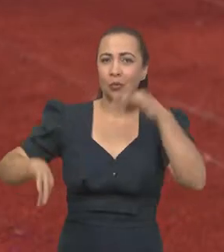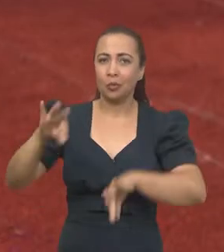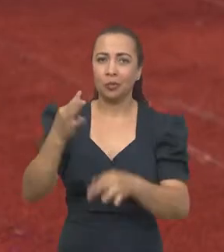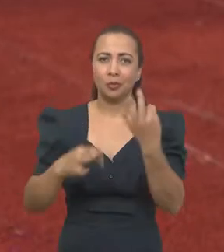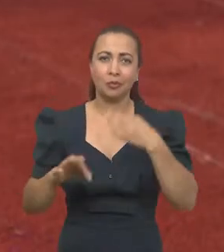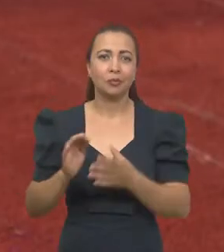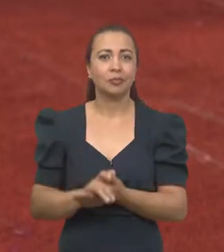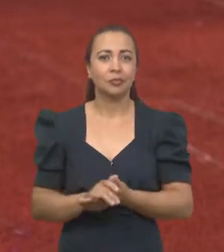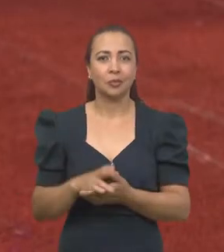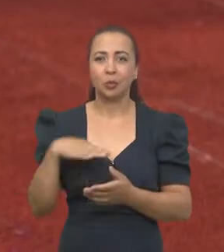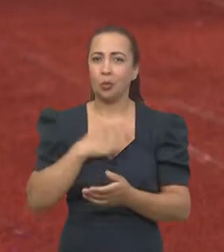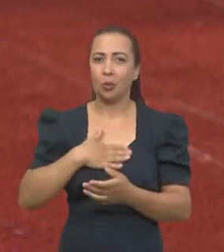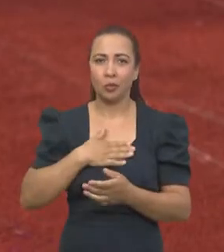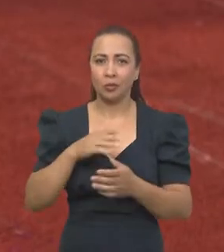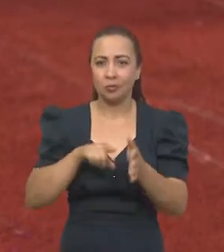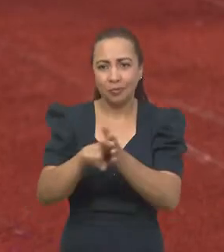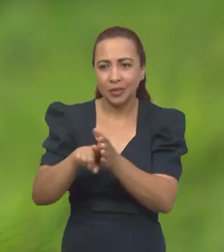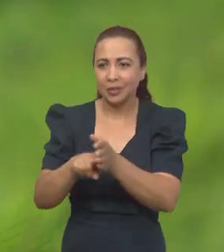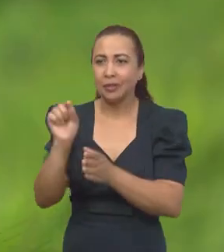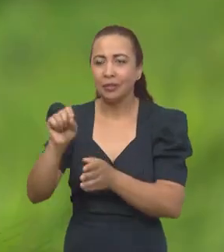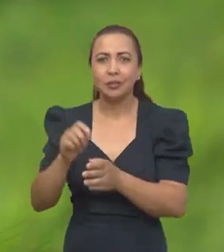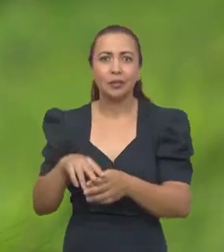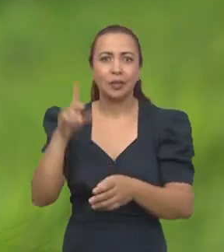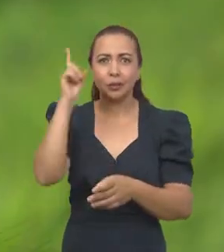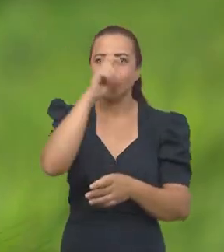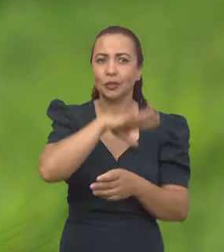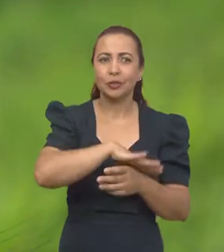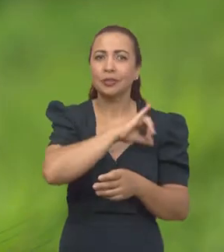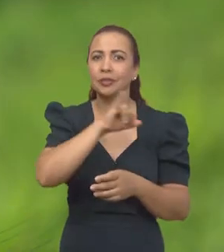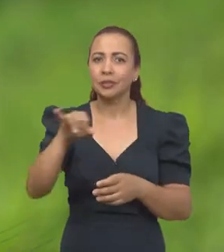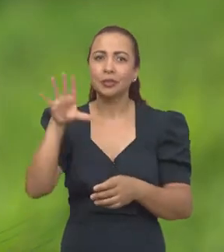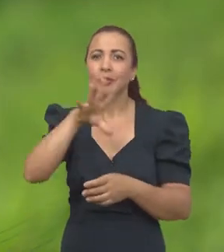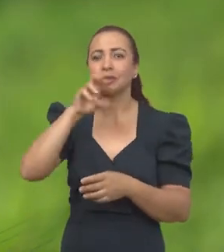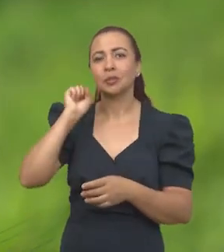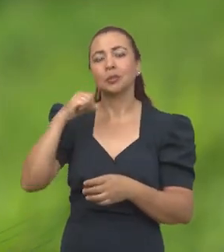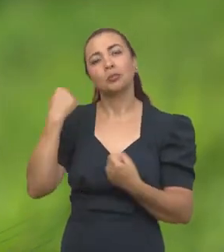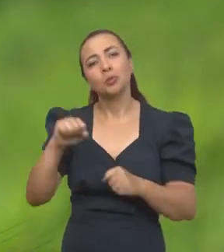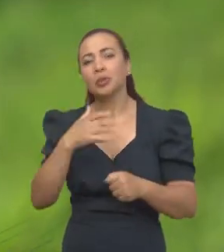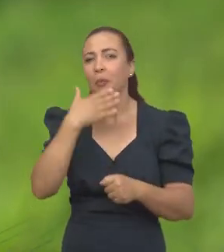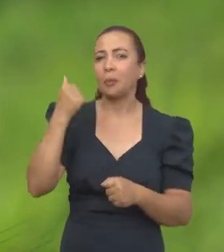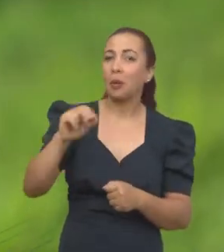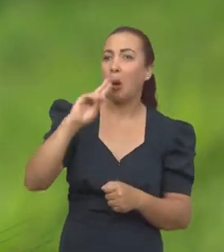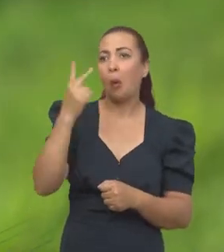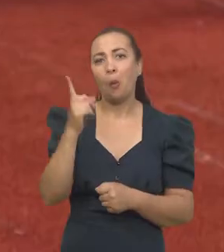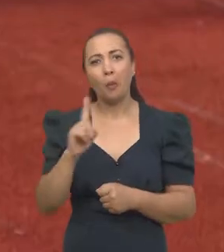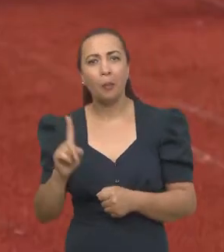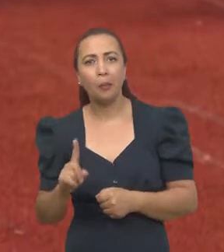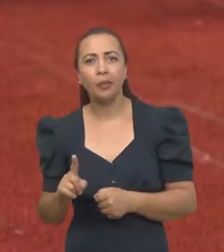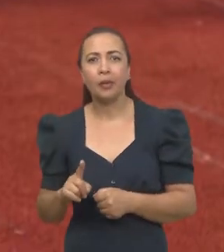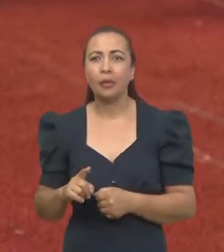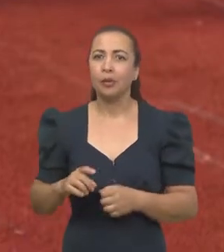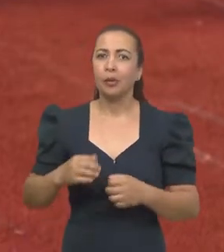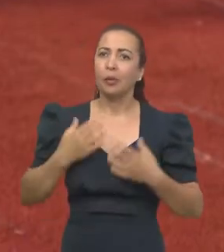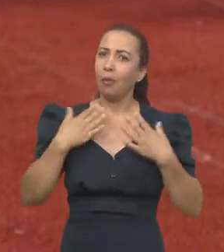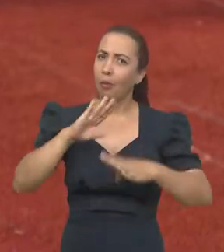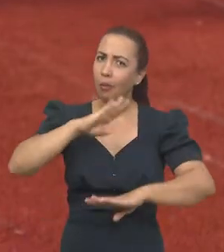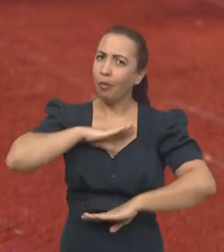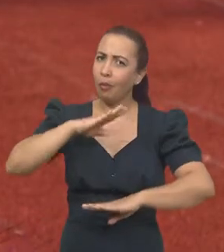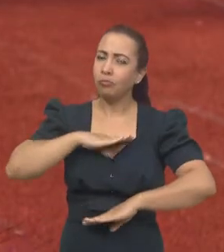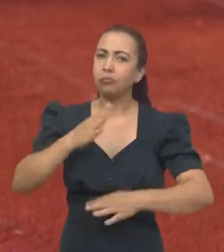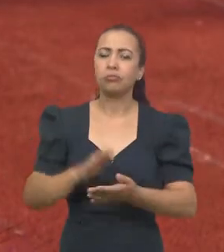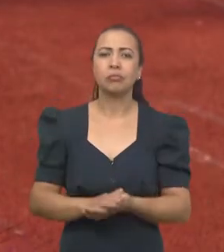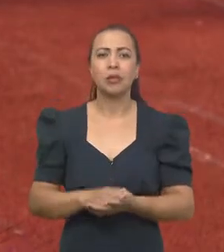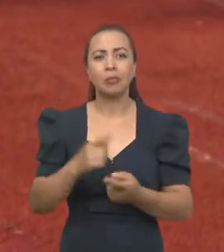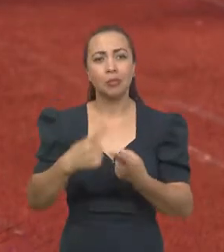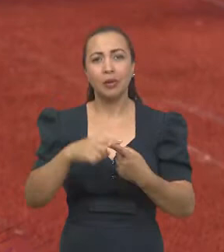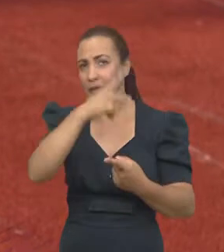Nós gostamos muito de pesquisar aquilo que é polêmico. Se o oxigênio poderia melhorar ou não a performance. Porque as pessoas devagarzinho já estavam